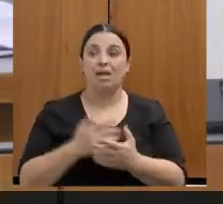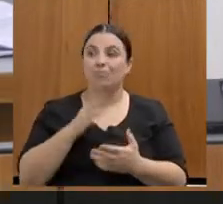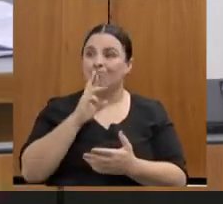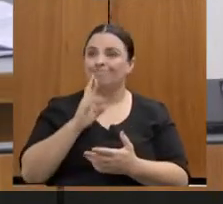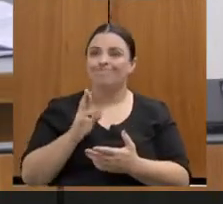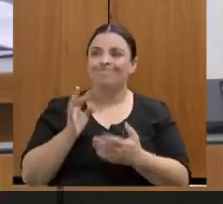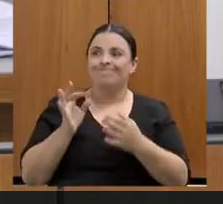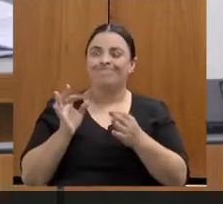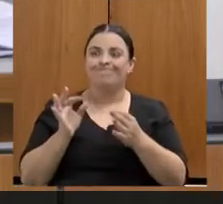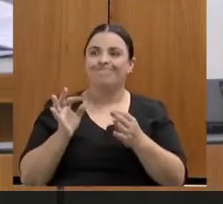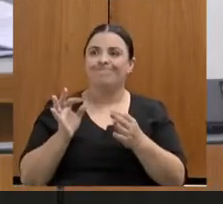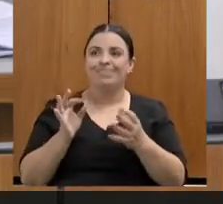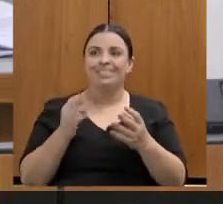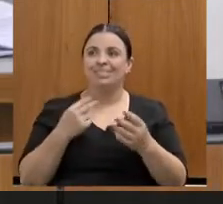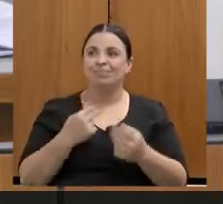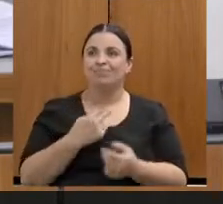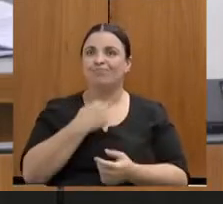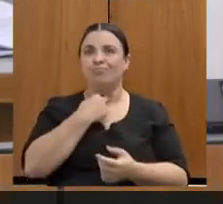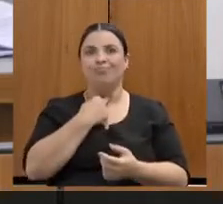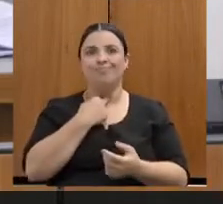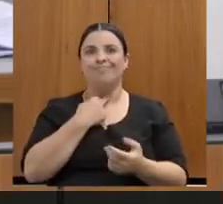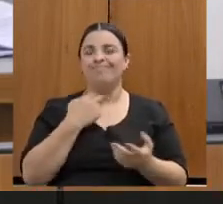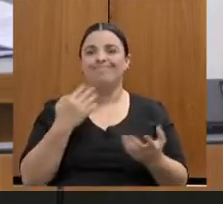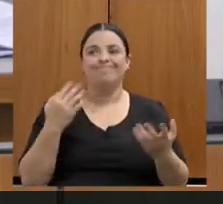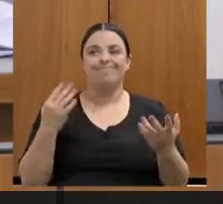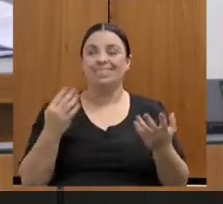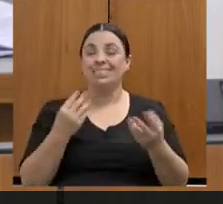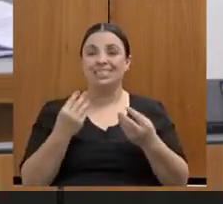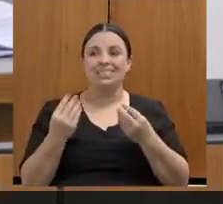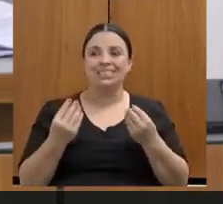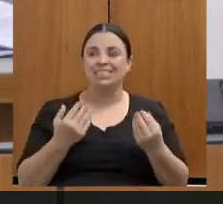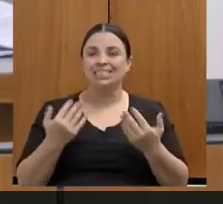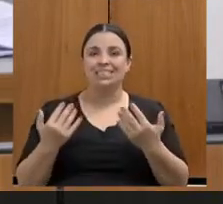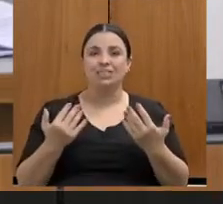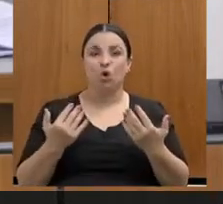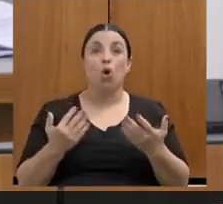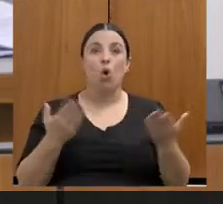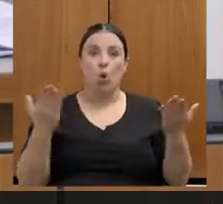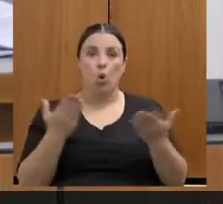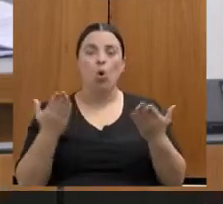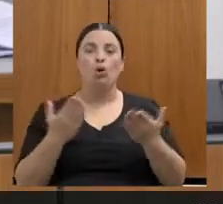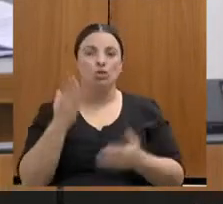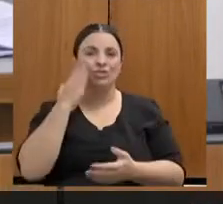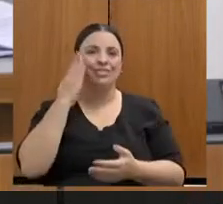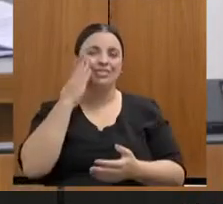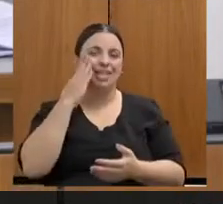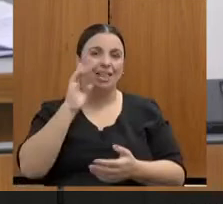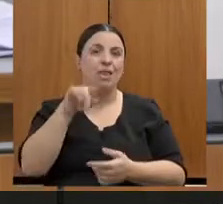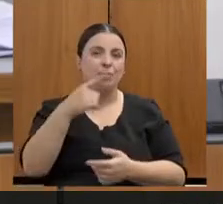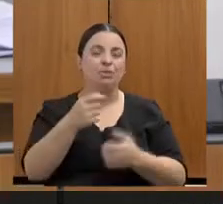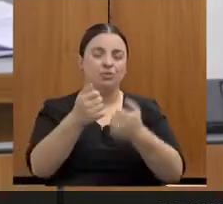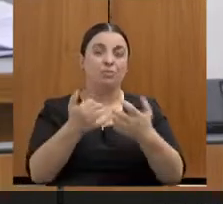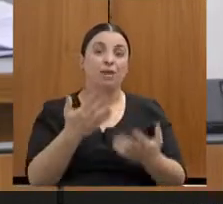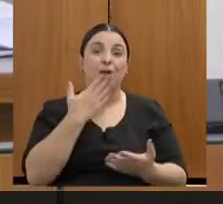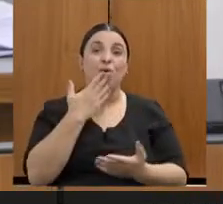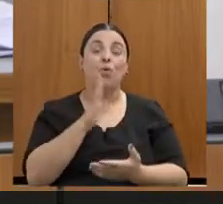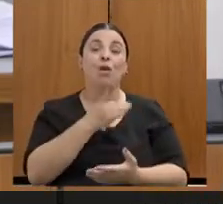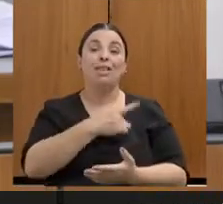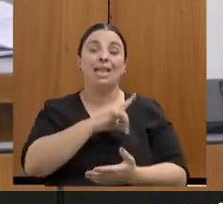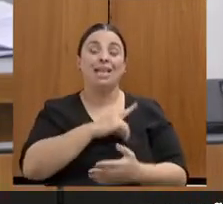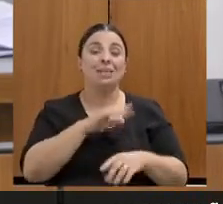certamente, é a delegacia tal e a delegacia tal. Hoje eu consigo te responder, eu vou te mostrar daqui a pouco. Então,